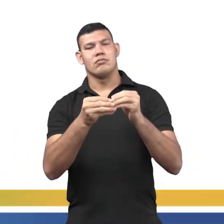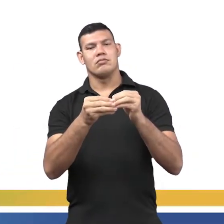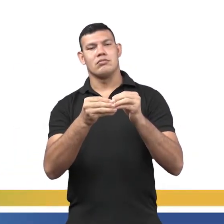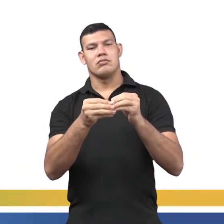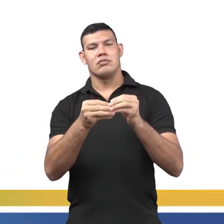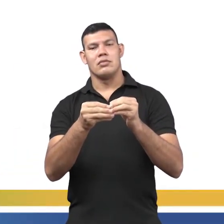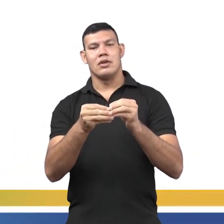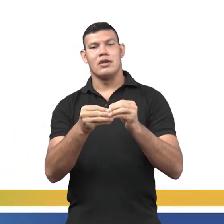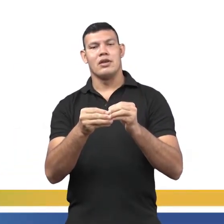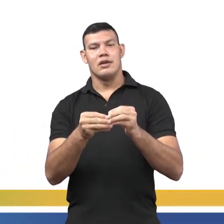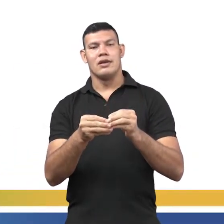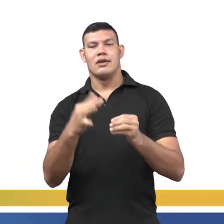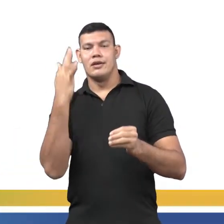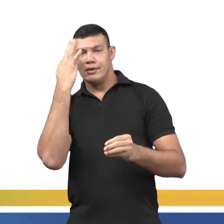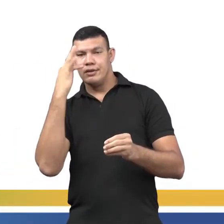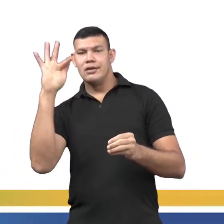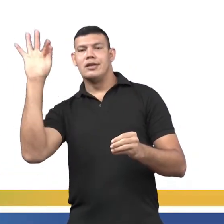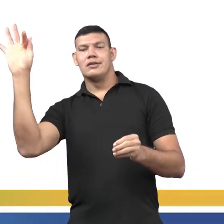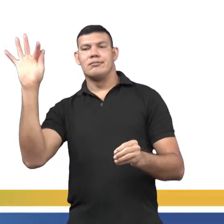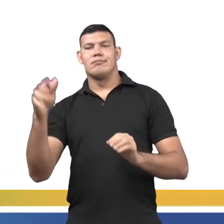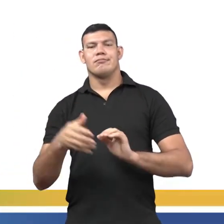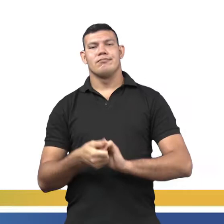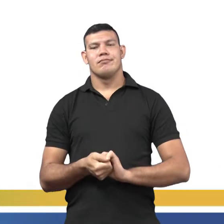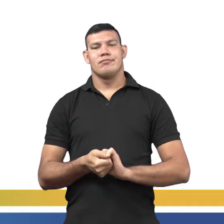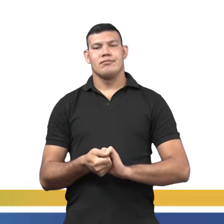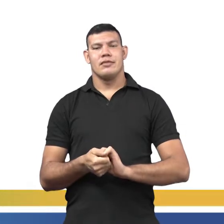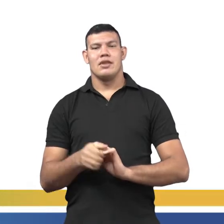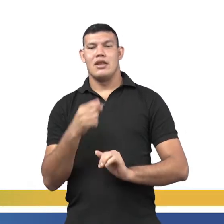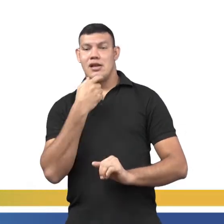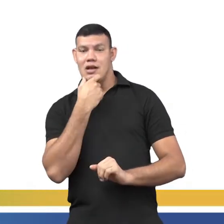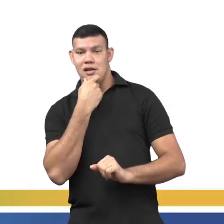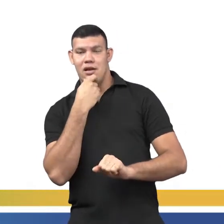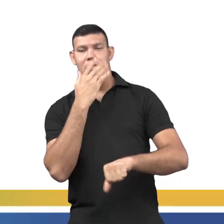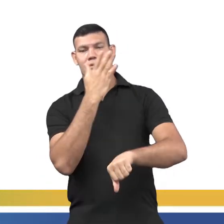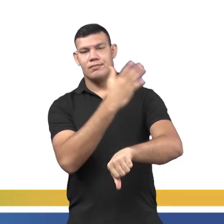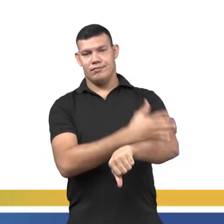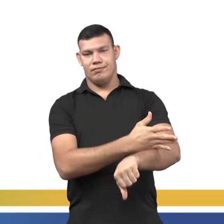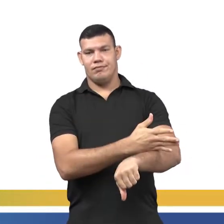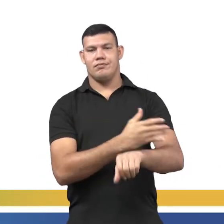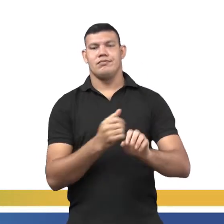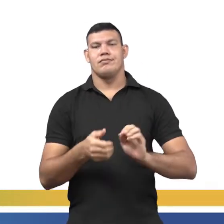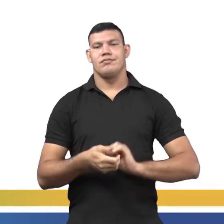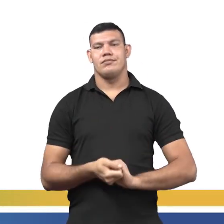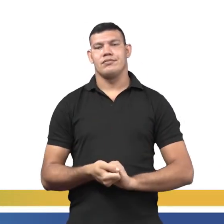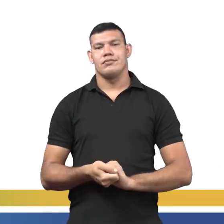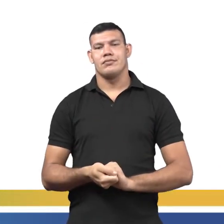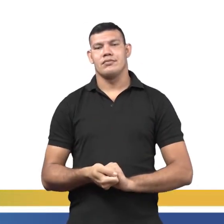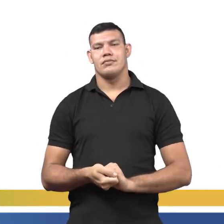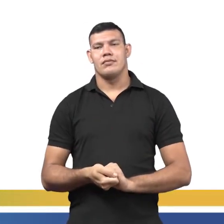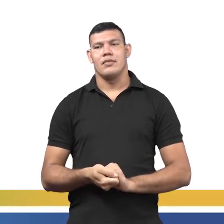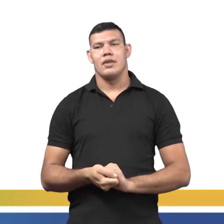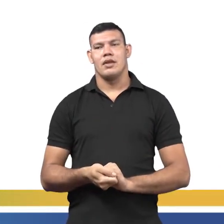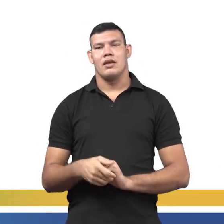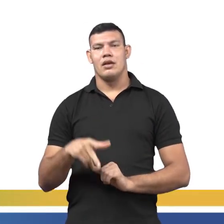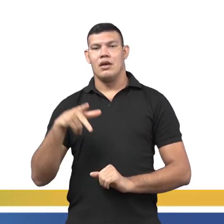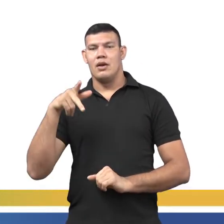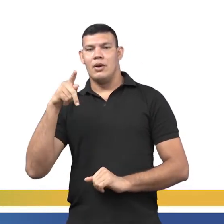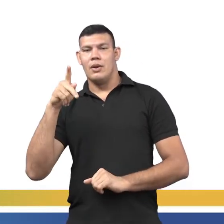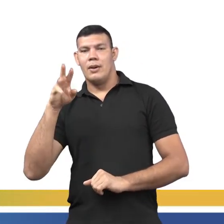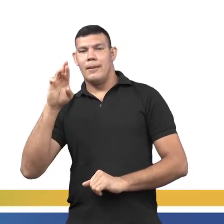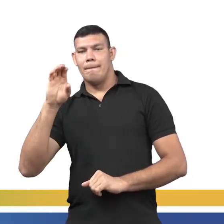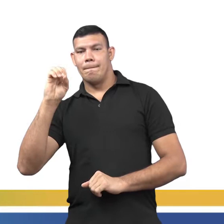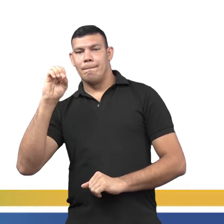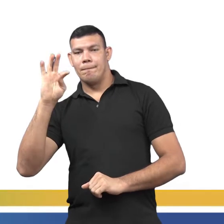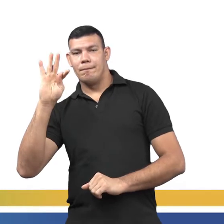Guilherme. Então, essa junção formou o inglês médio. Observem aí na tela comigo. Nós temos aí o protogermânico e o celta,